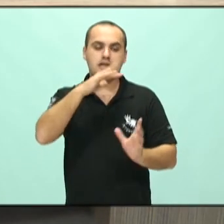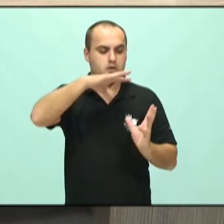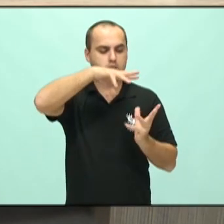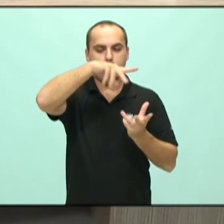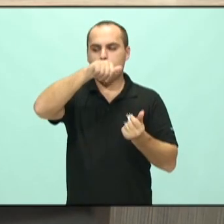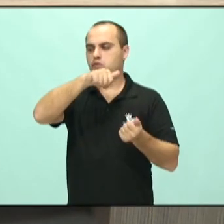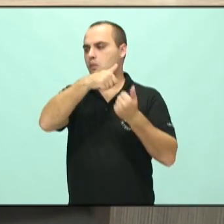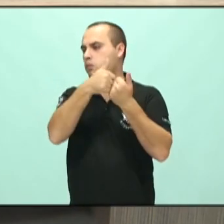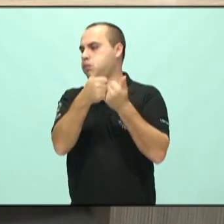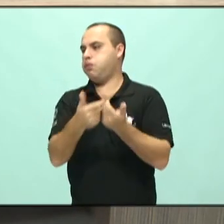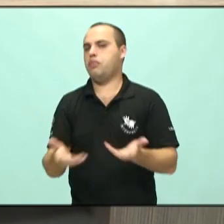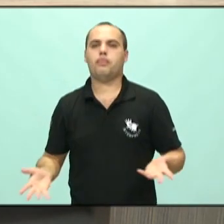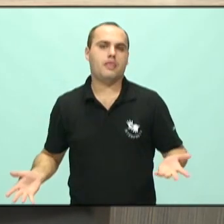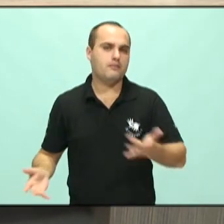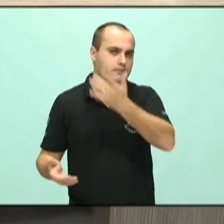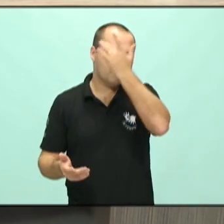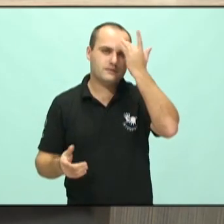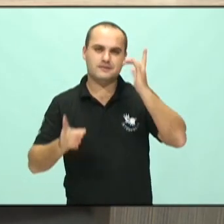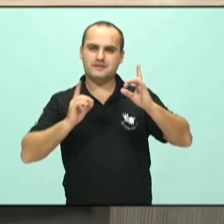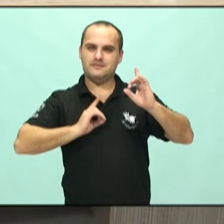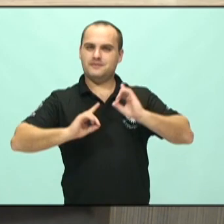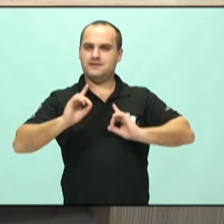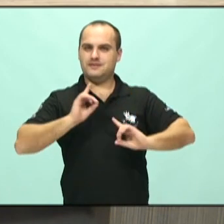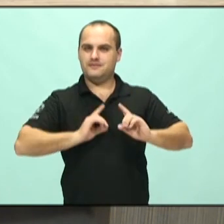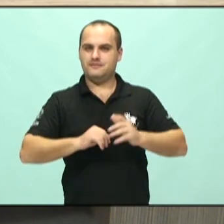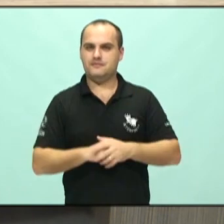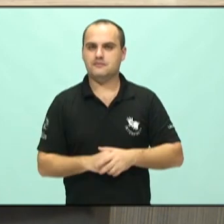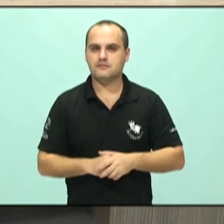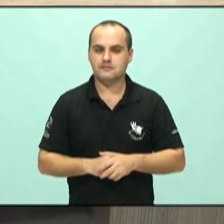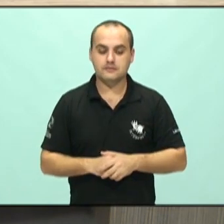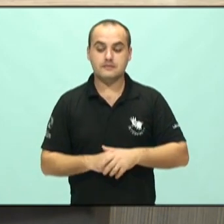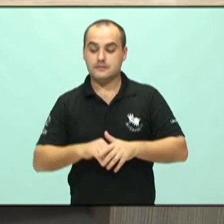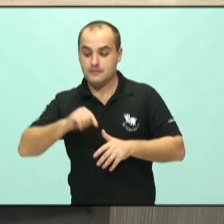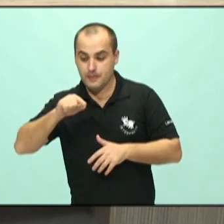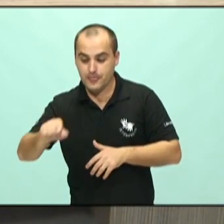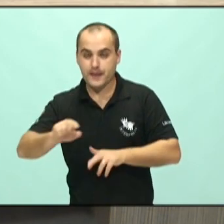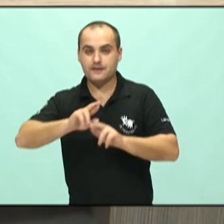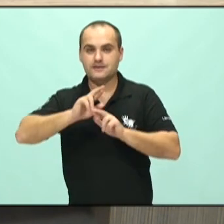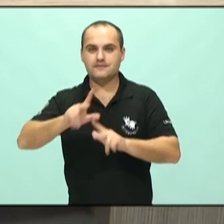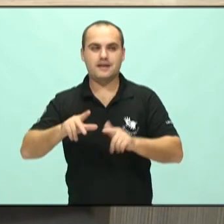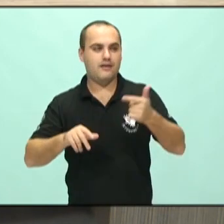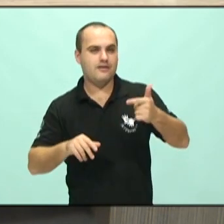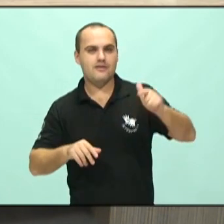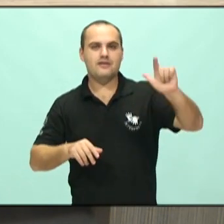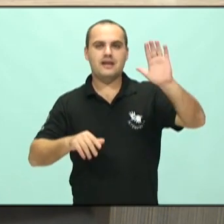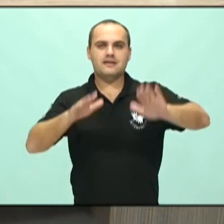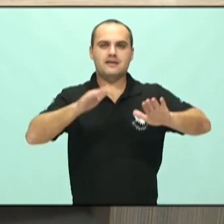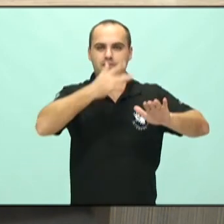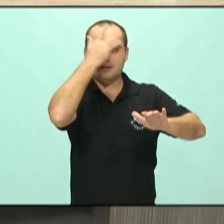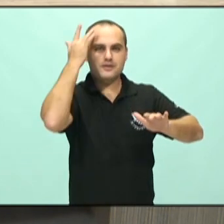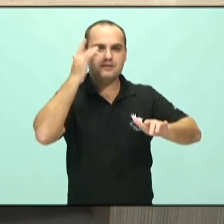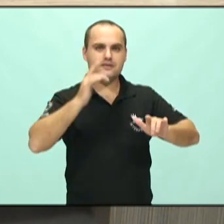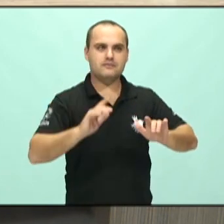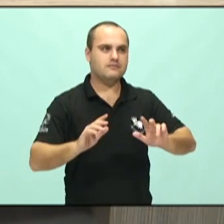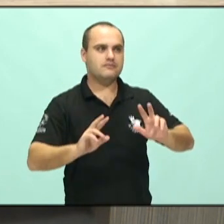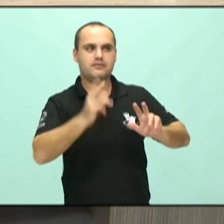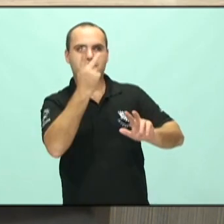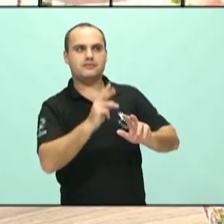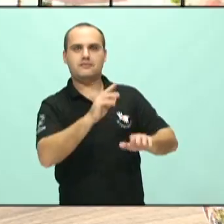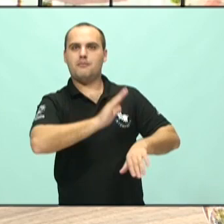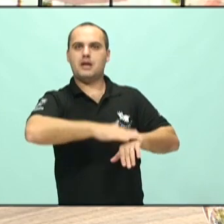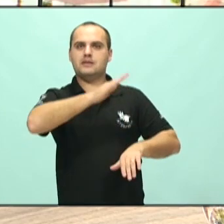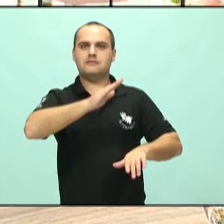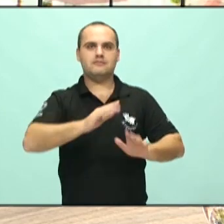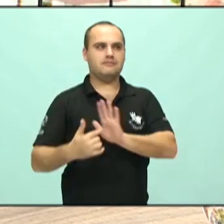a diferenciação das outras comorbidades psiquiátricas. Geralmente, o humor não é tão baixo quanto a depressão. E como não confundir a